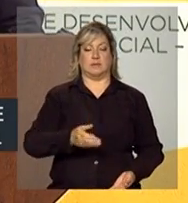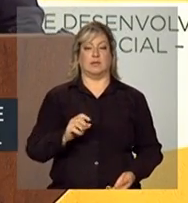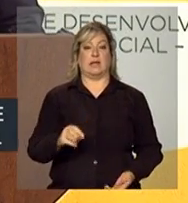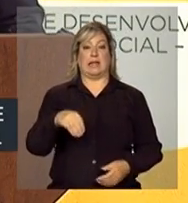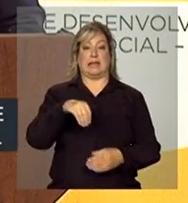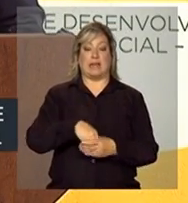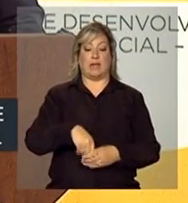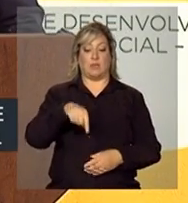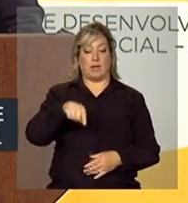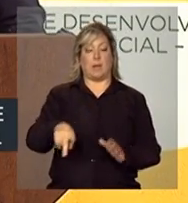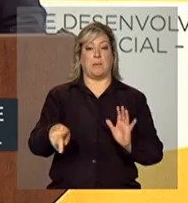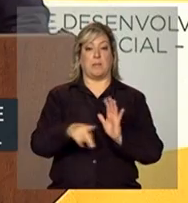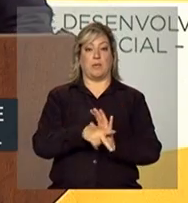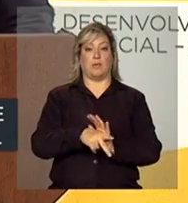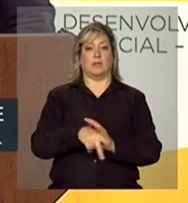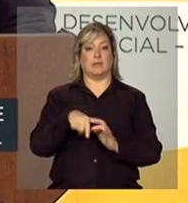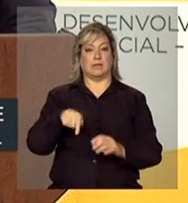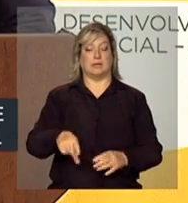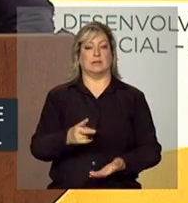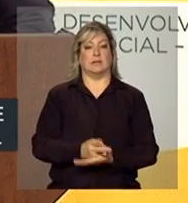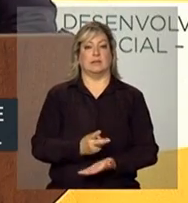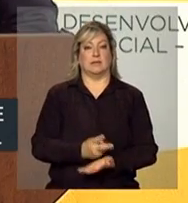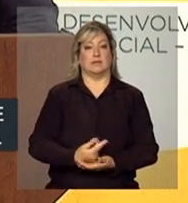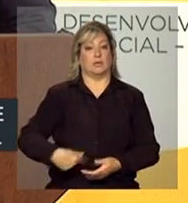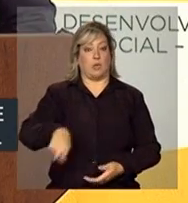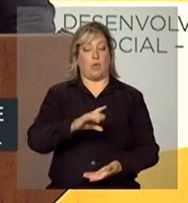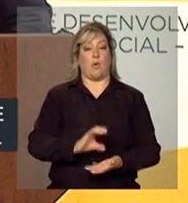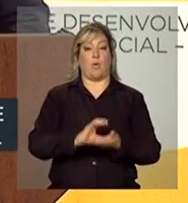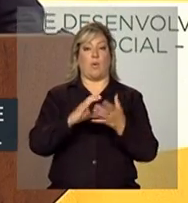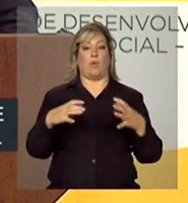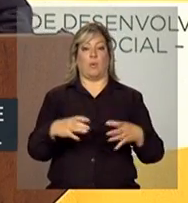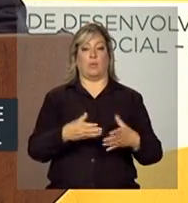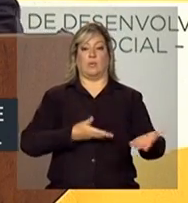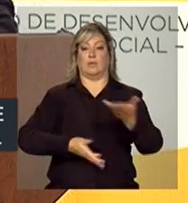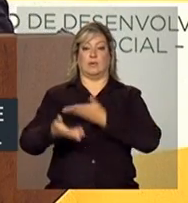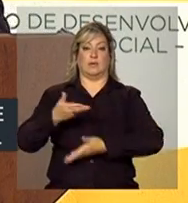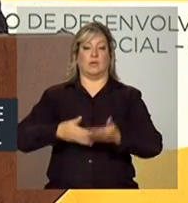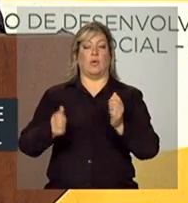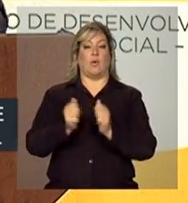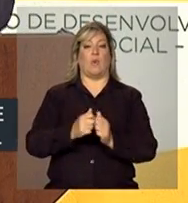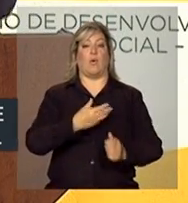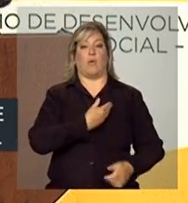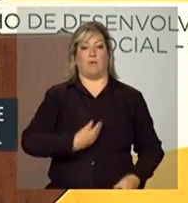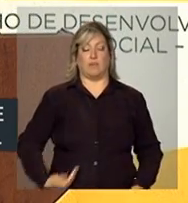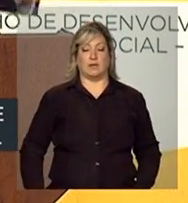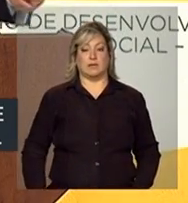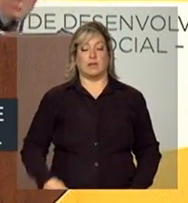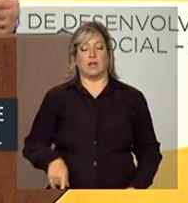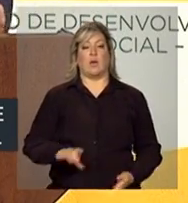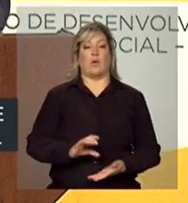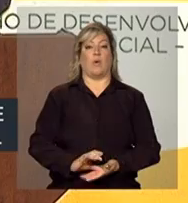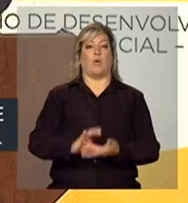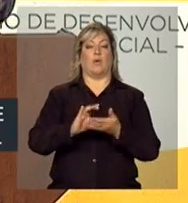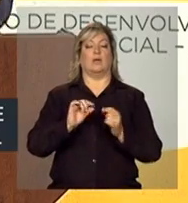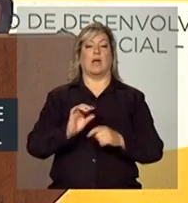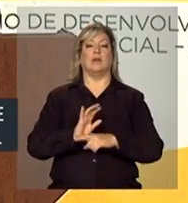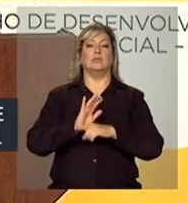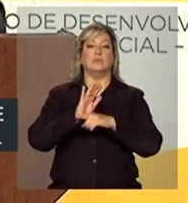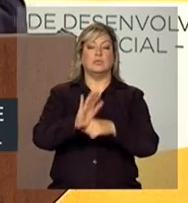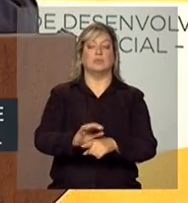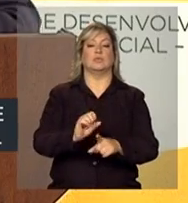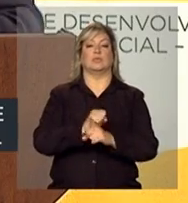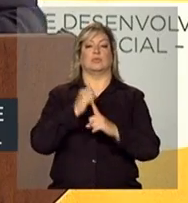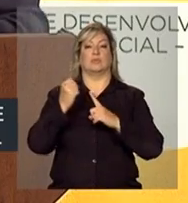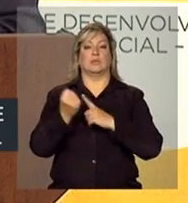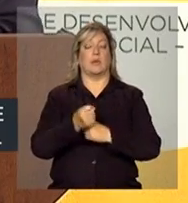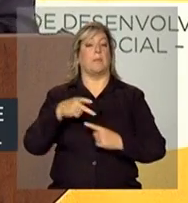dentro dele próprio, no seio dele mesmo, o conselho se relacionando com o governo, o conselho influindo para que a sociedade